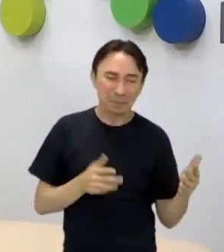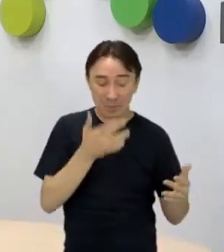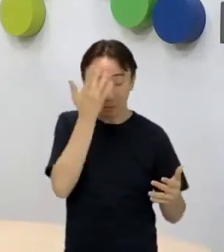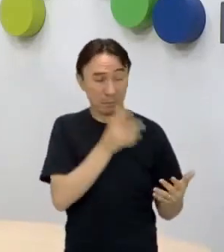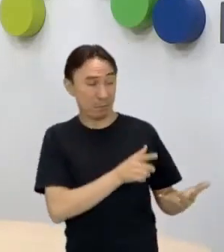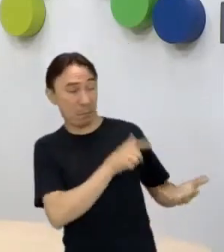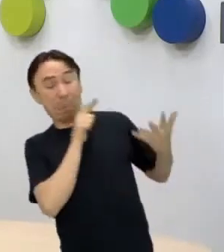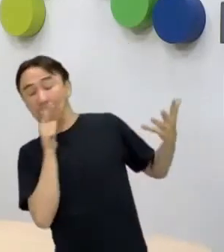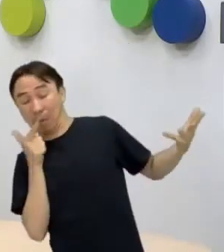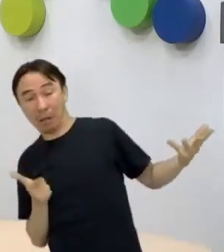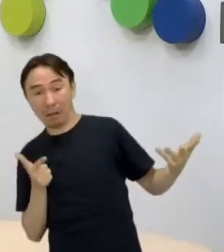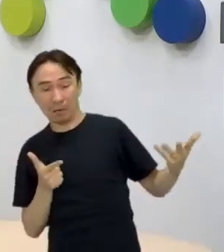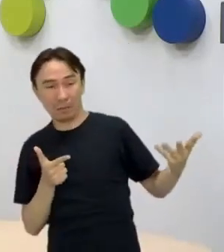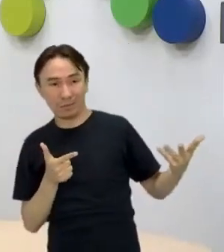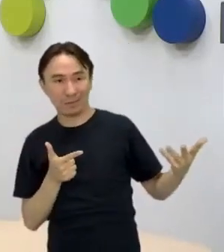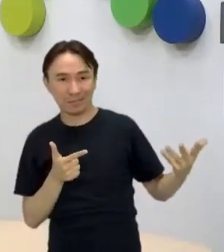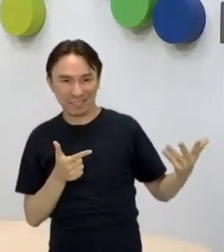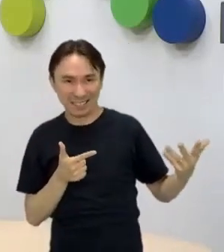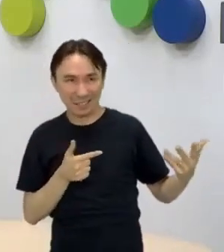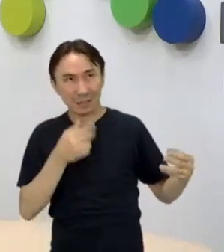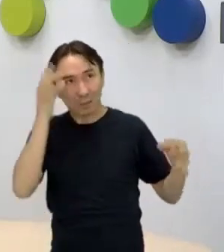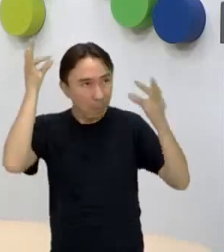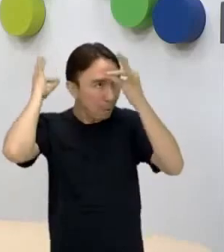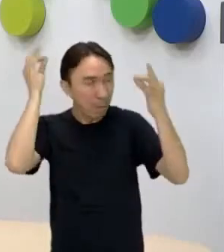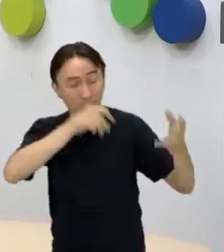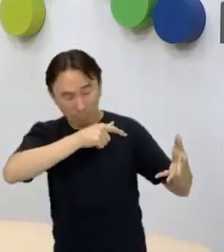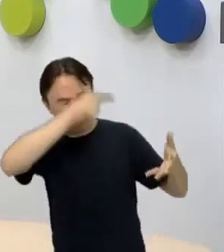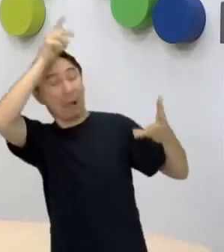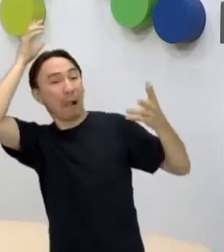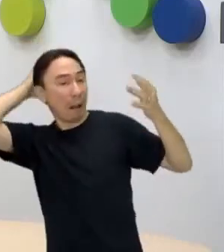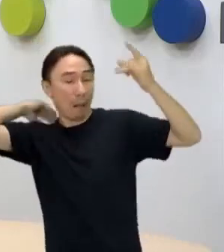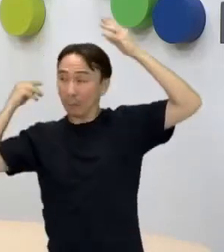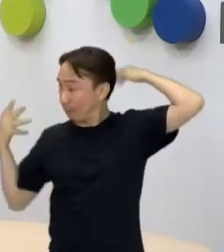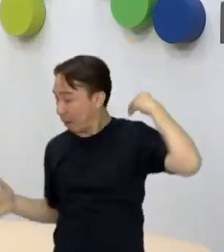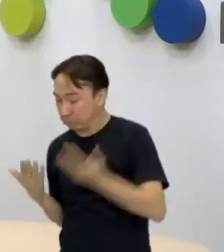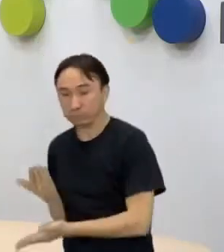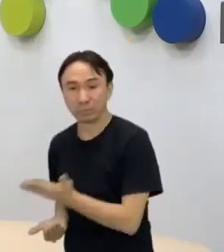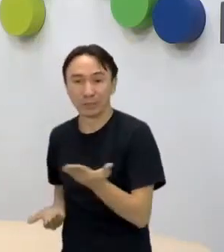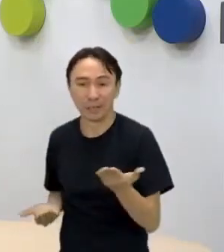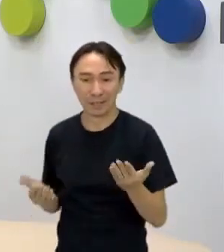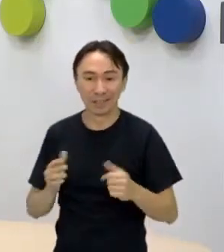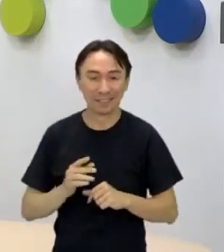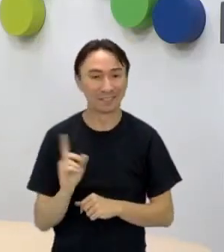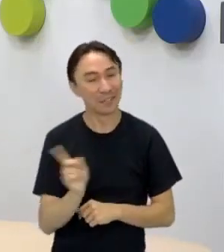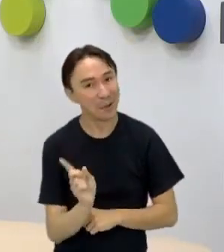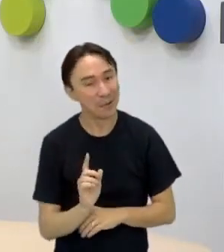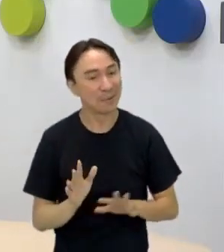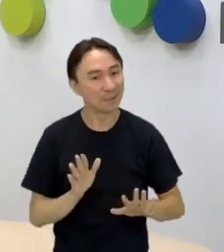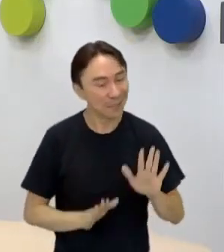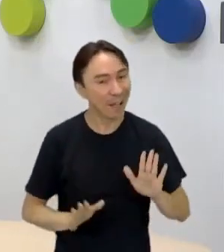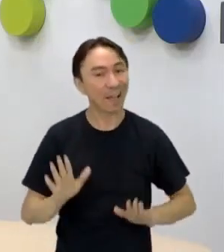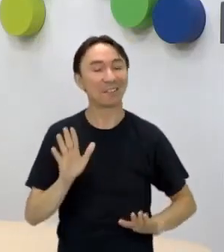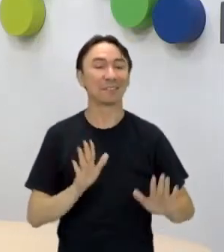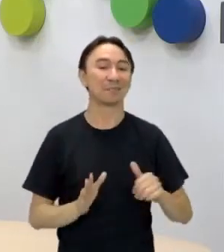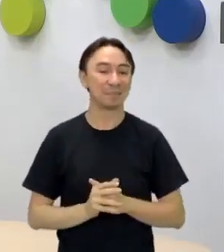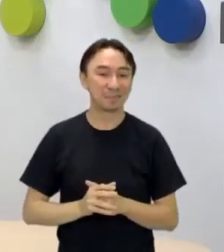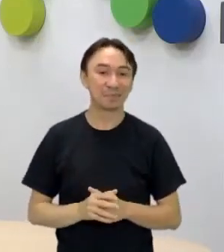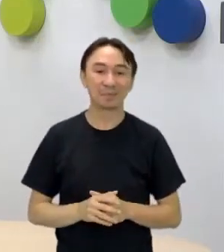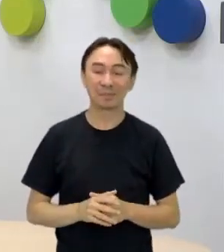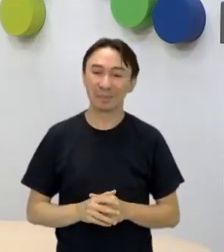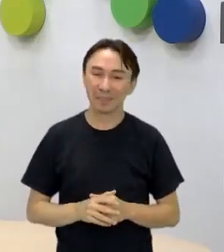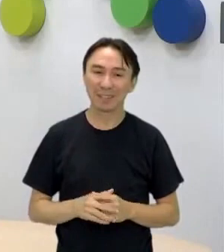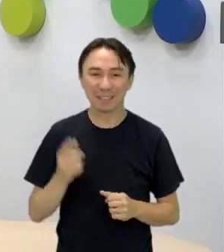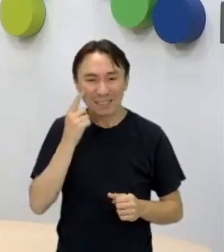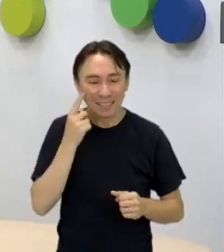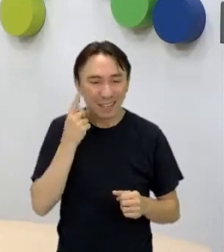né? Do vizinho, e nem levar os chapéus. Então ele está falando sobre a importância de, ao abrir o jornal, cuidado para não roçar. Eu não vou falar o que